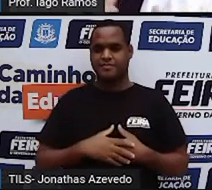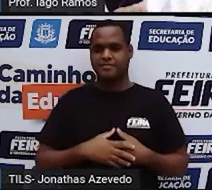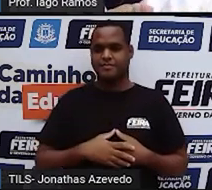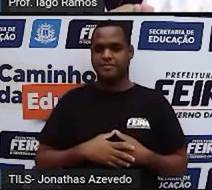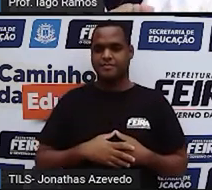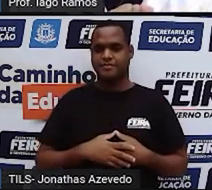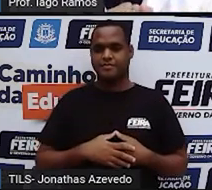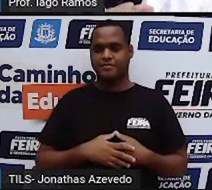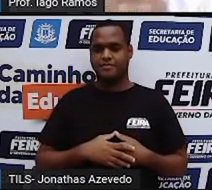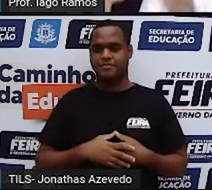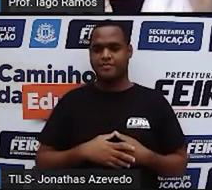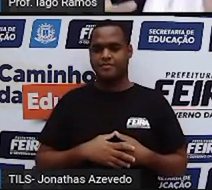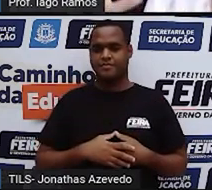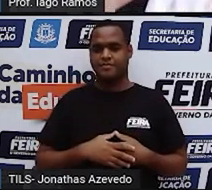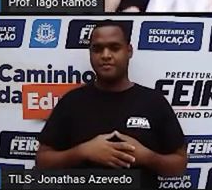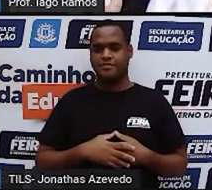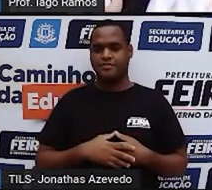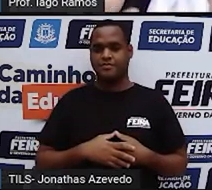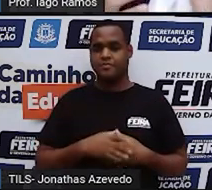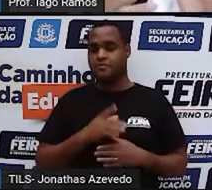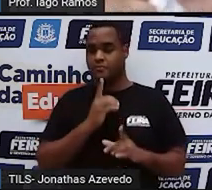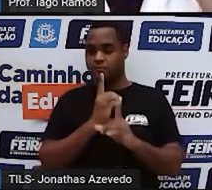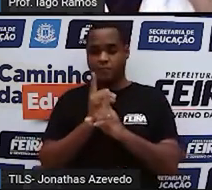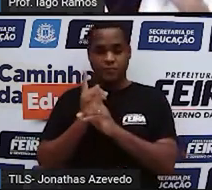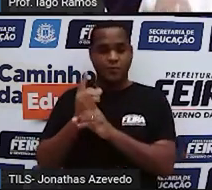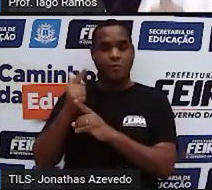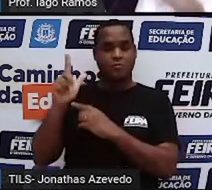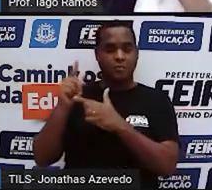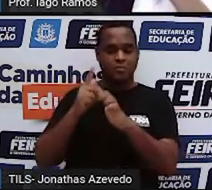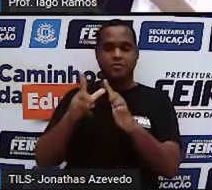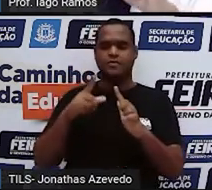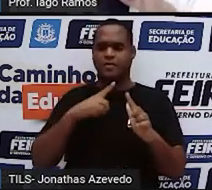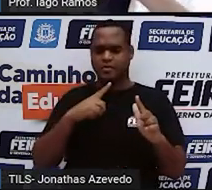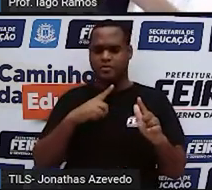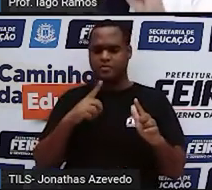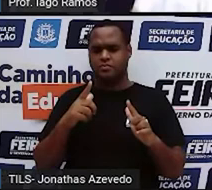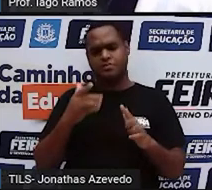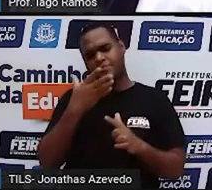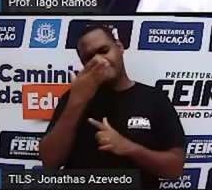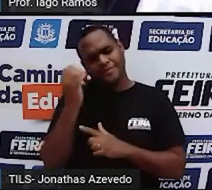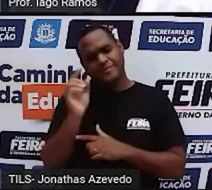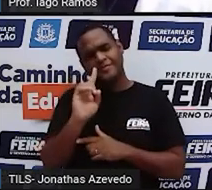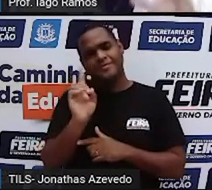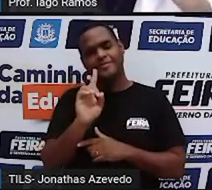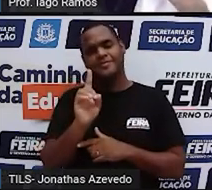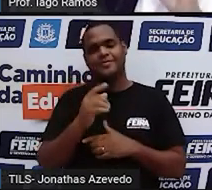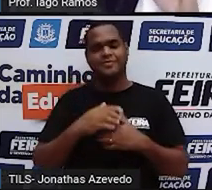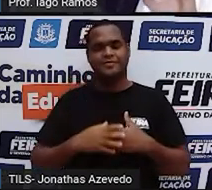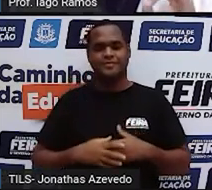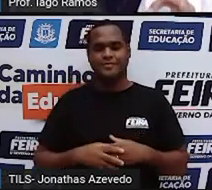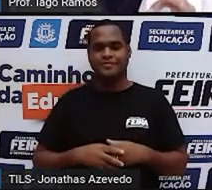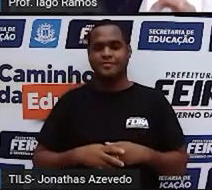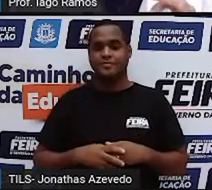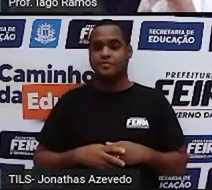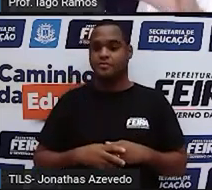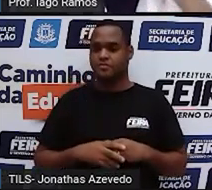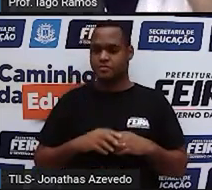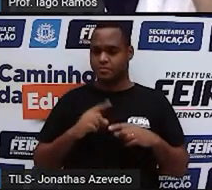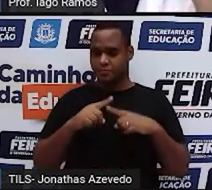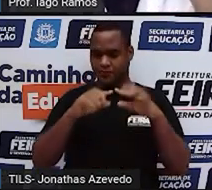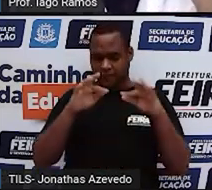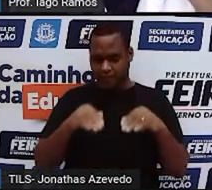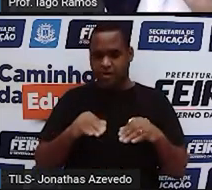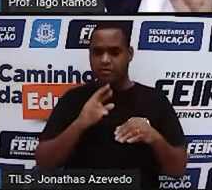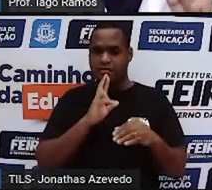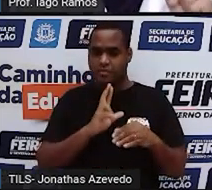Beleza. Encontrou outro resultado. Não esqueça de teclar o igual. Por último, o